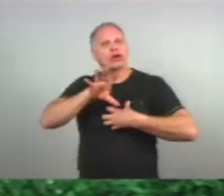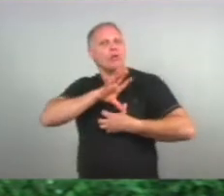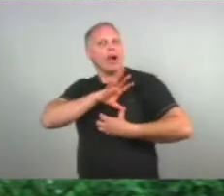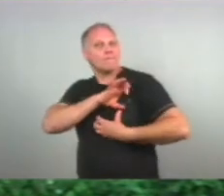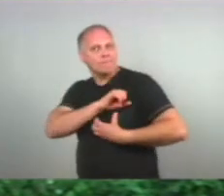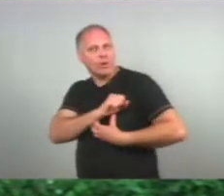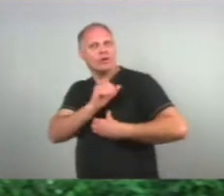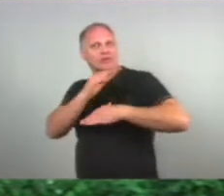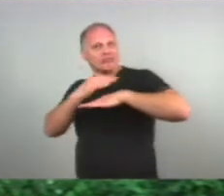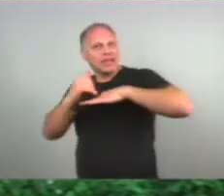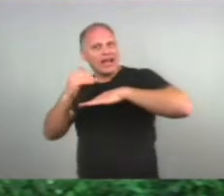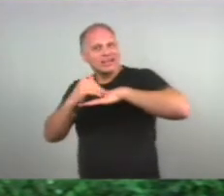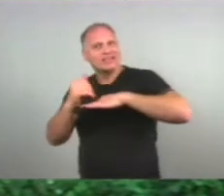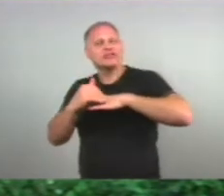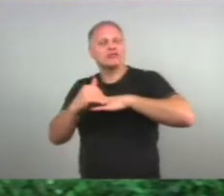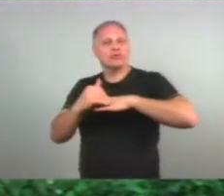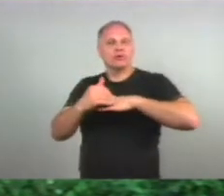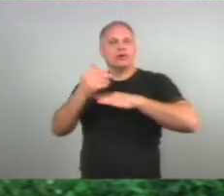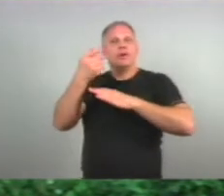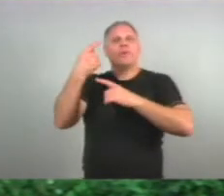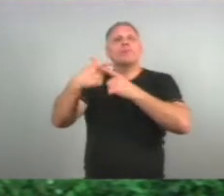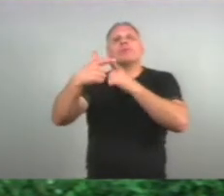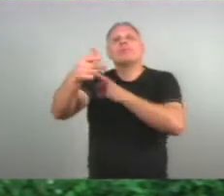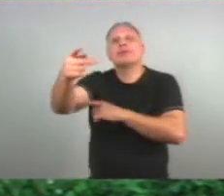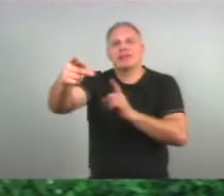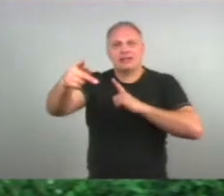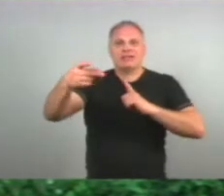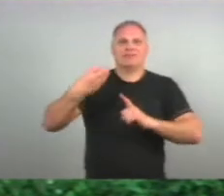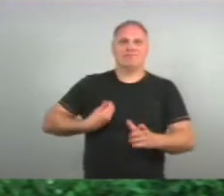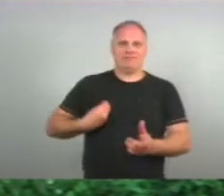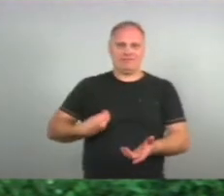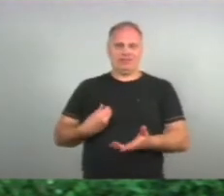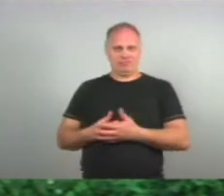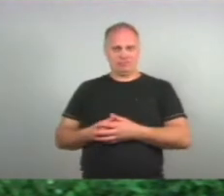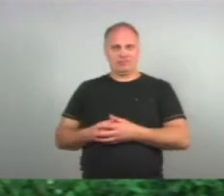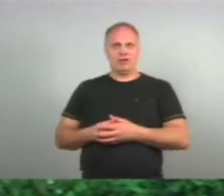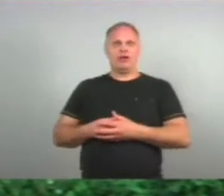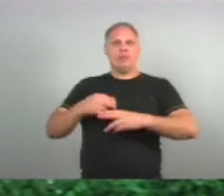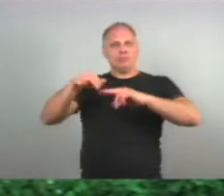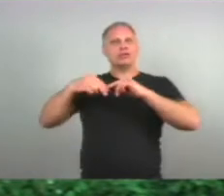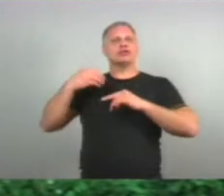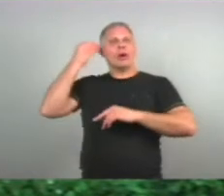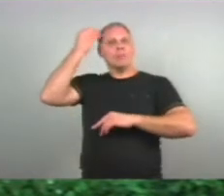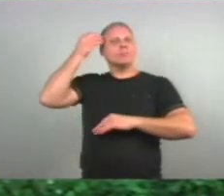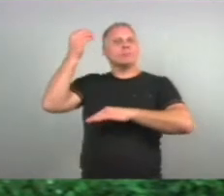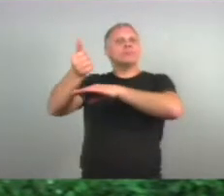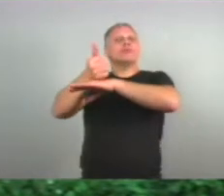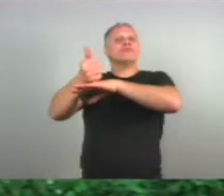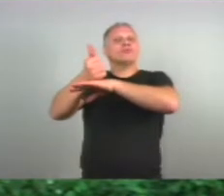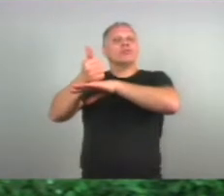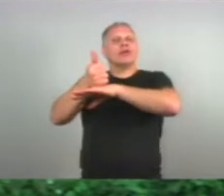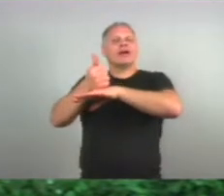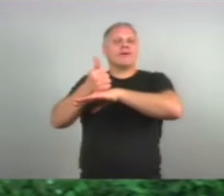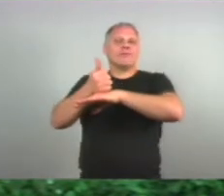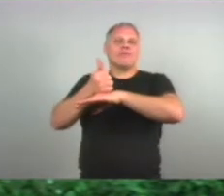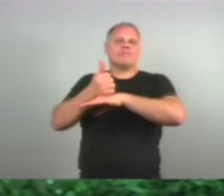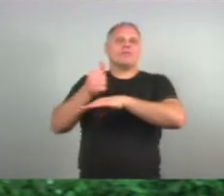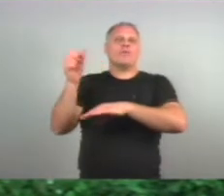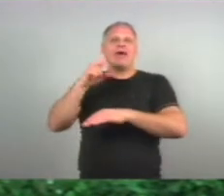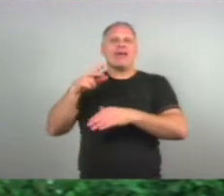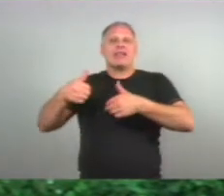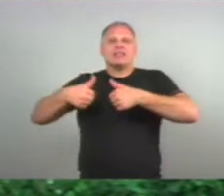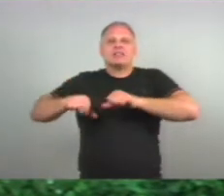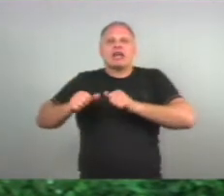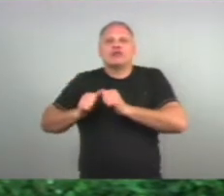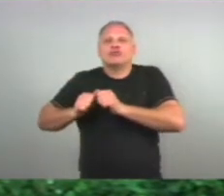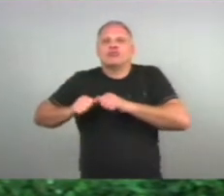A causa dela O psicólogo Ele não vai Caminhar